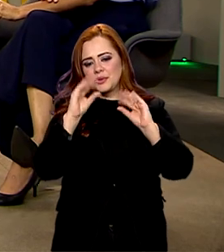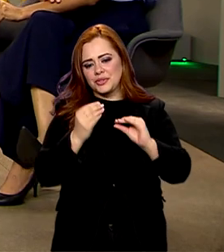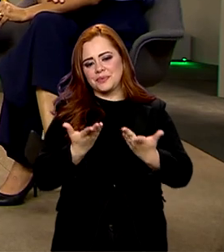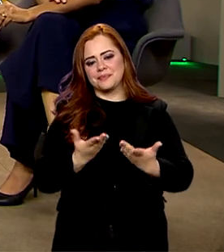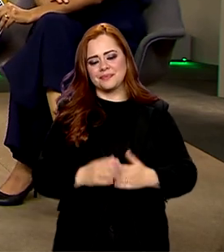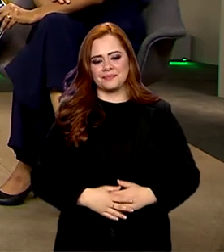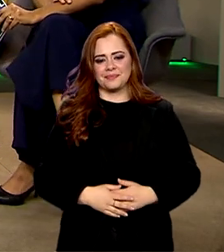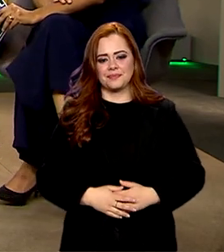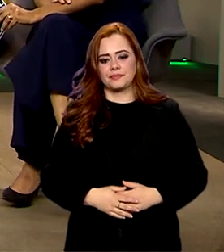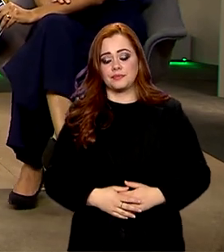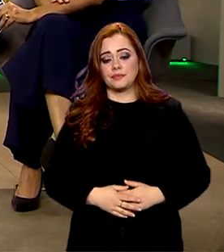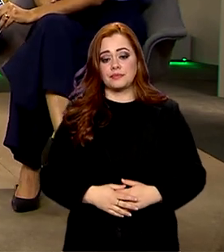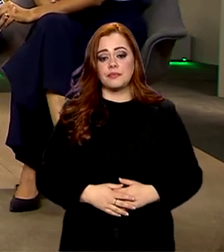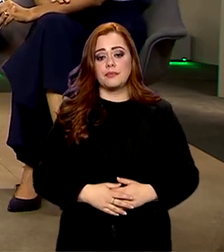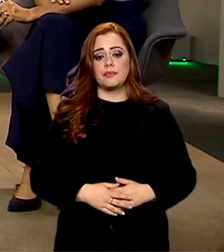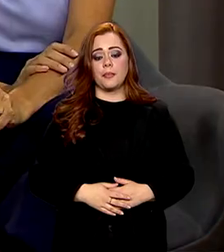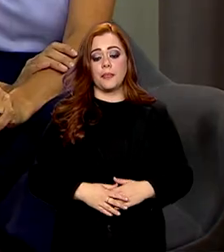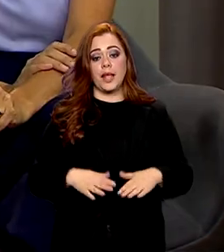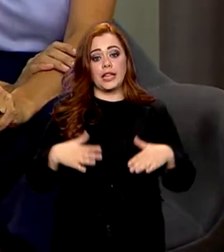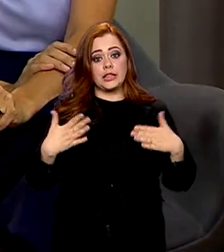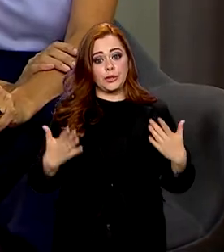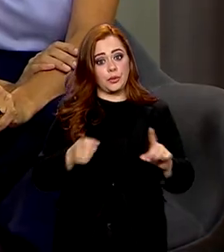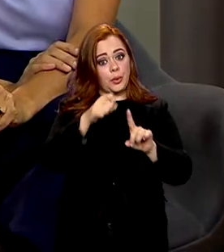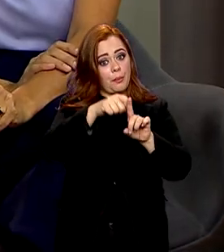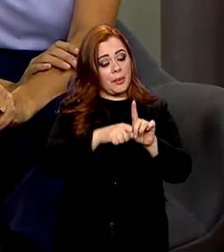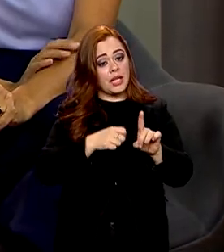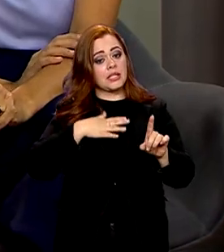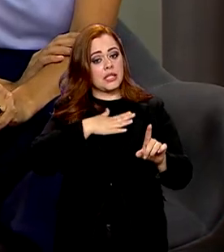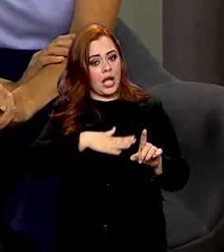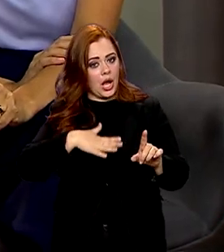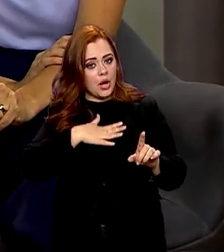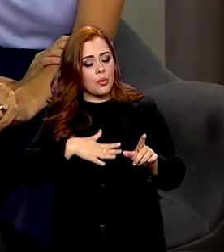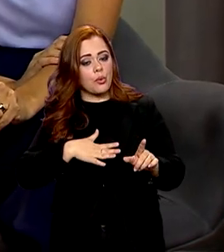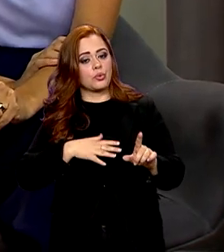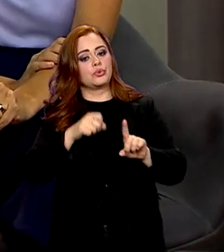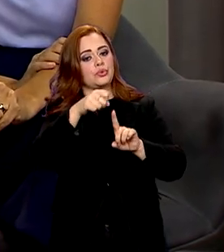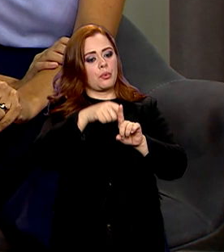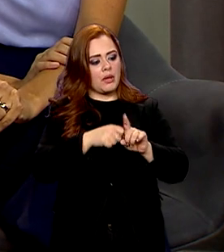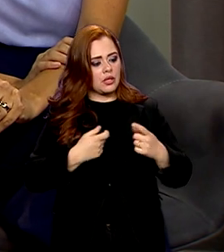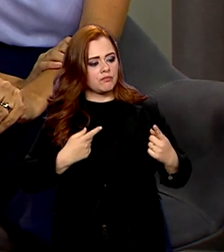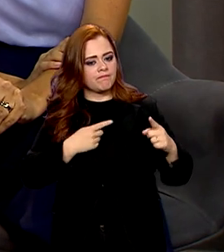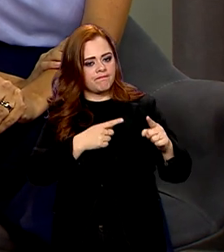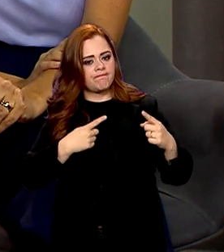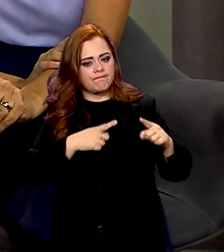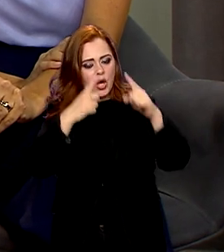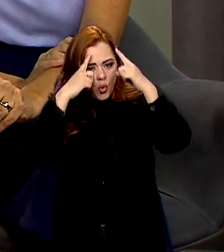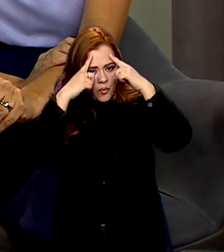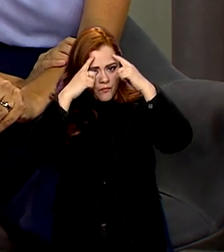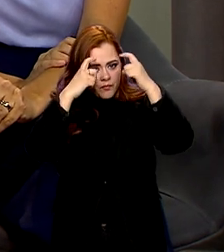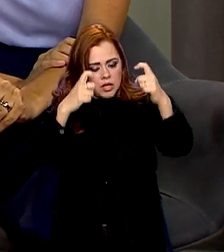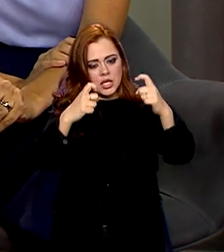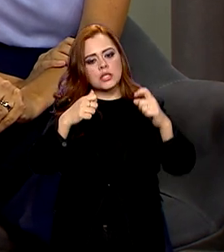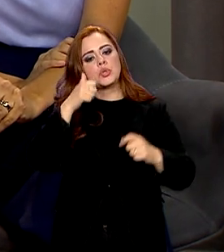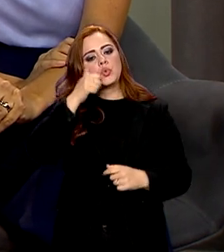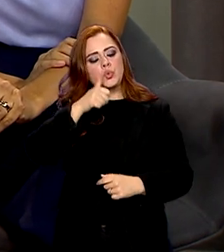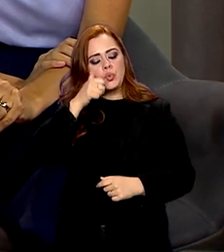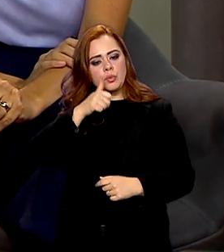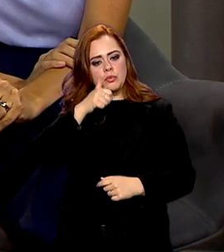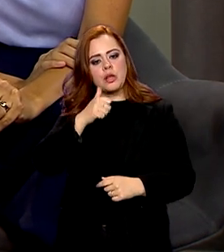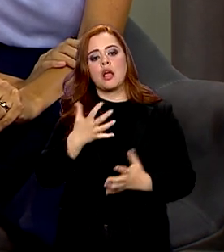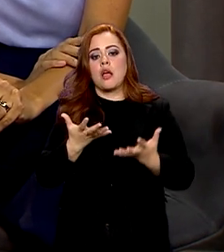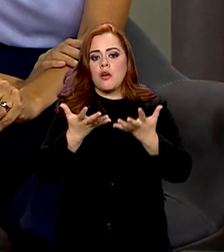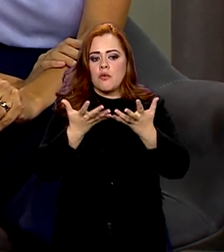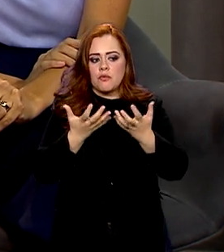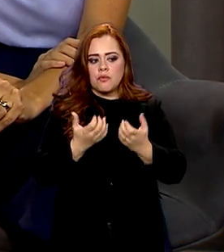E em pleno Agosto Lilás, mês dedicado ao enfrentamento da violência contra as mulheres, vamos